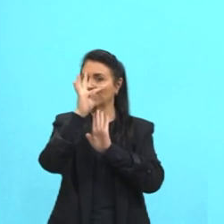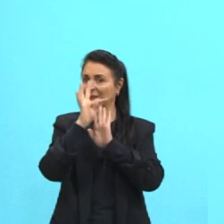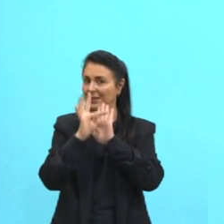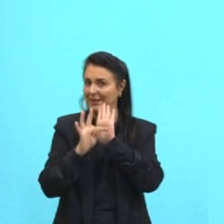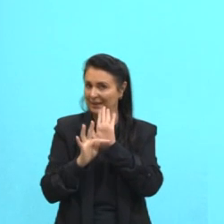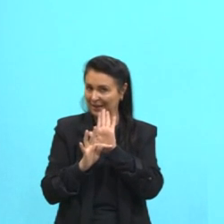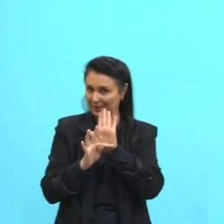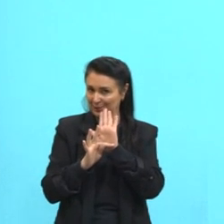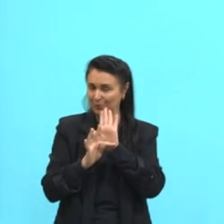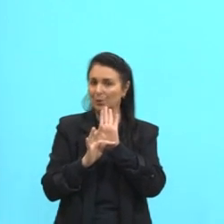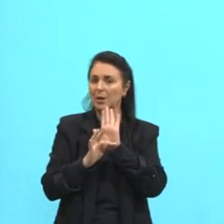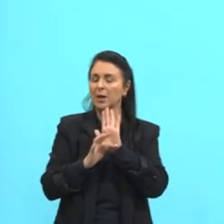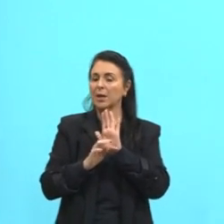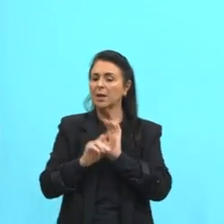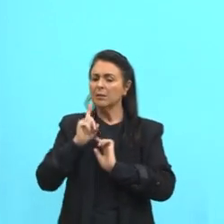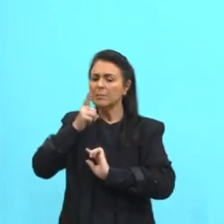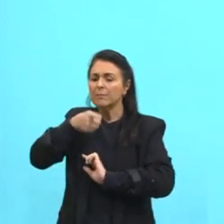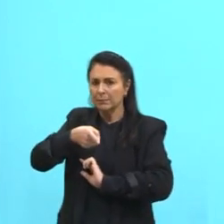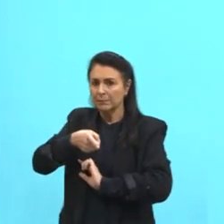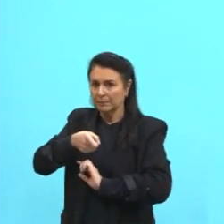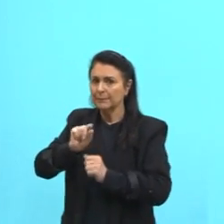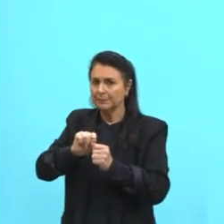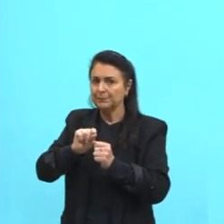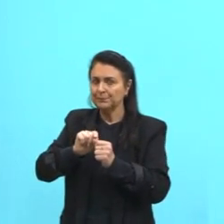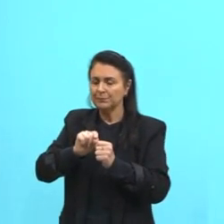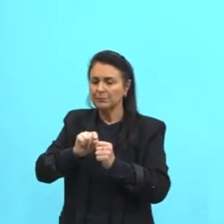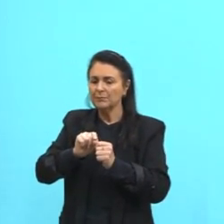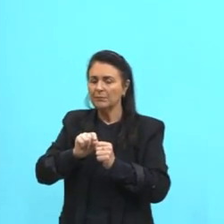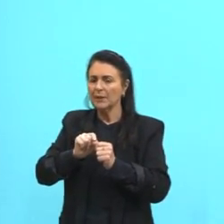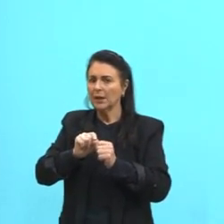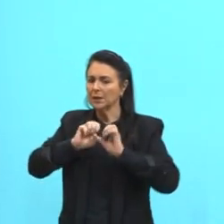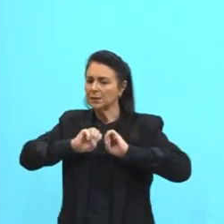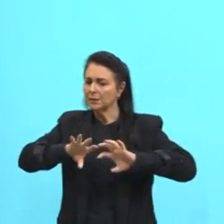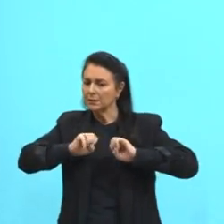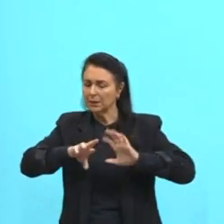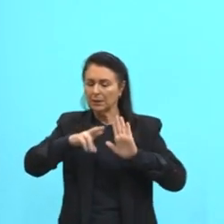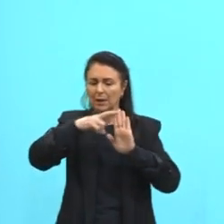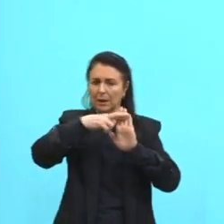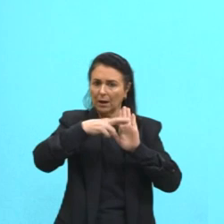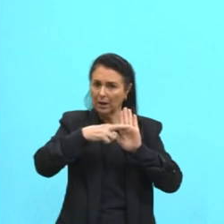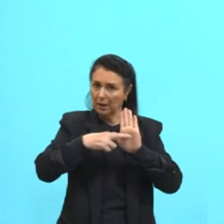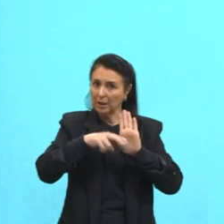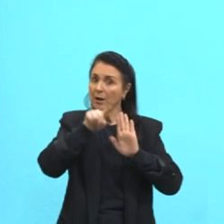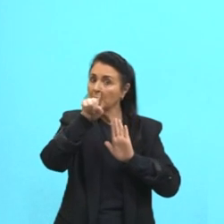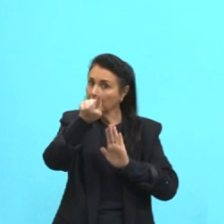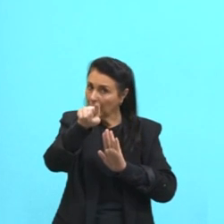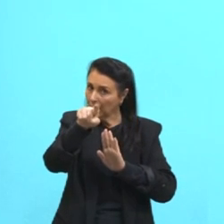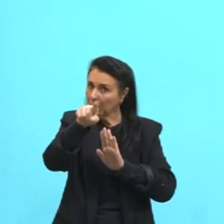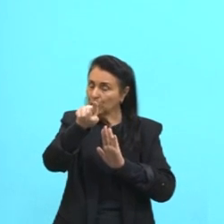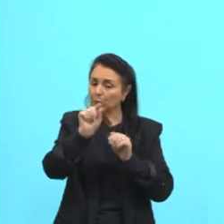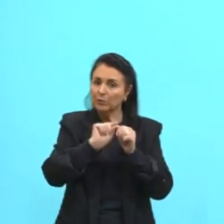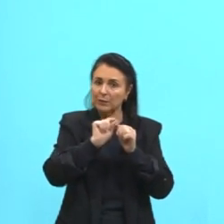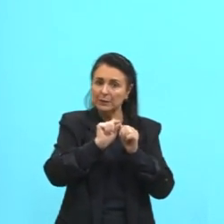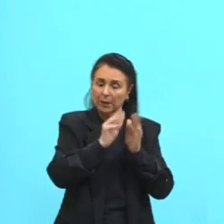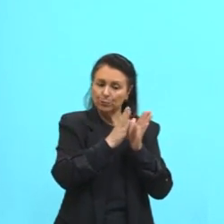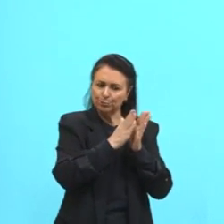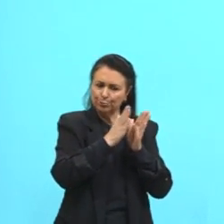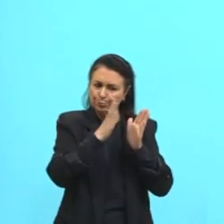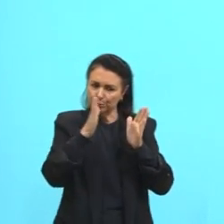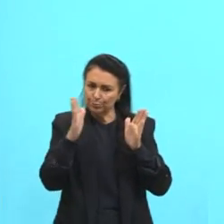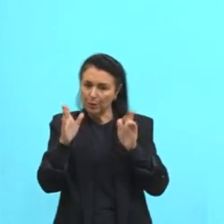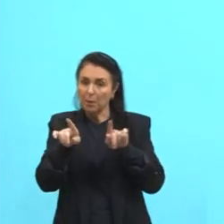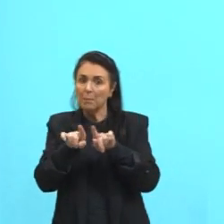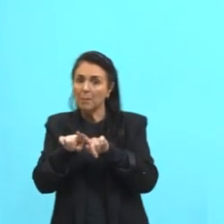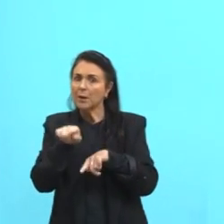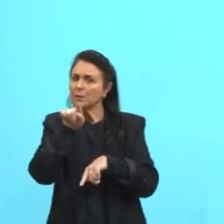ordenações ao seu leitor, ele dá uma série de regras a serem seguidas, mas ele dá essa certa